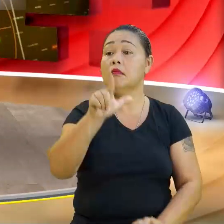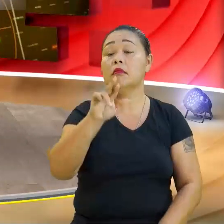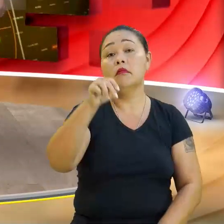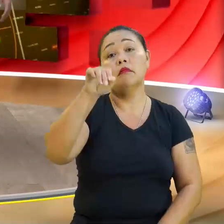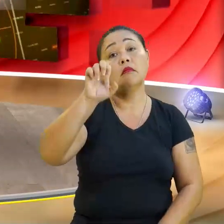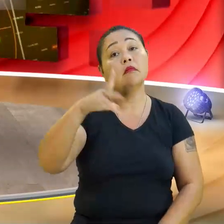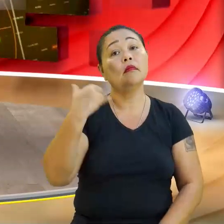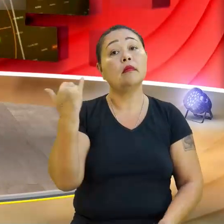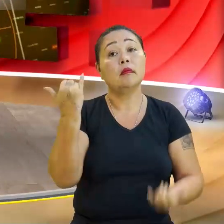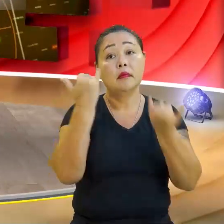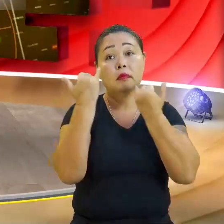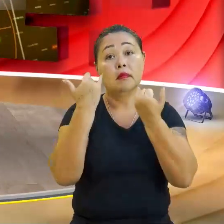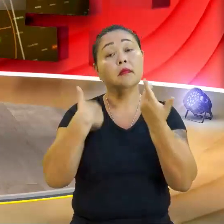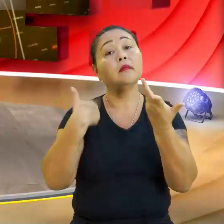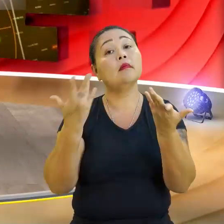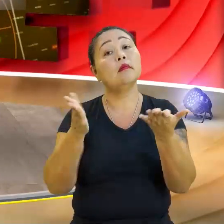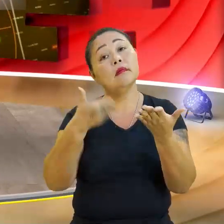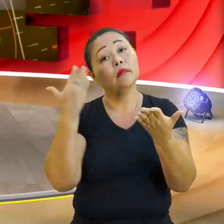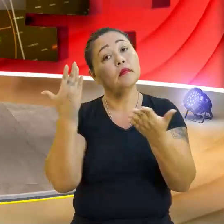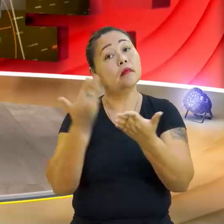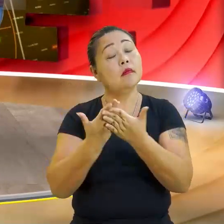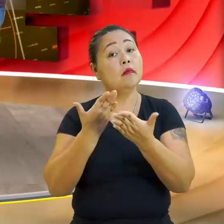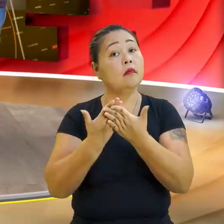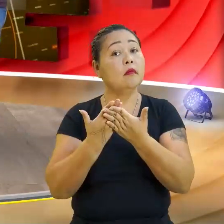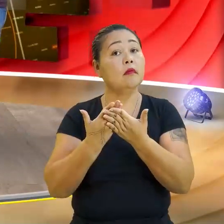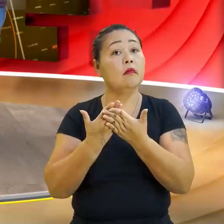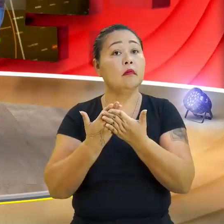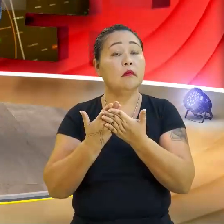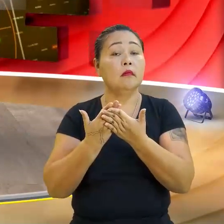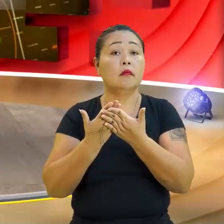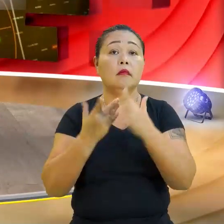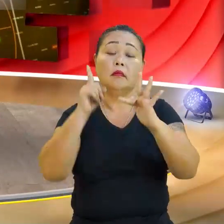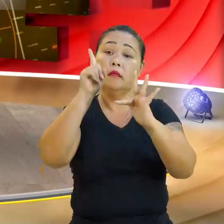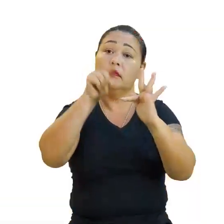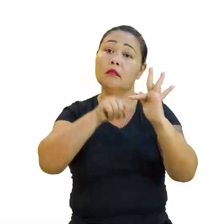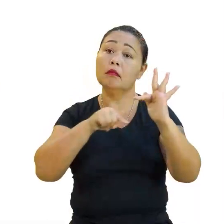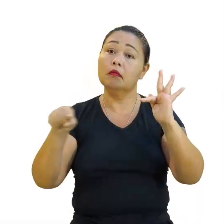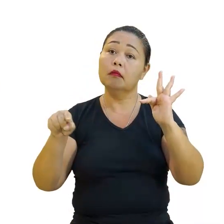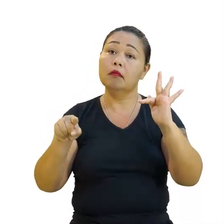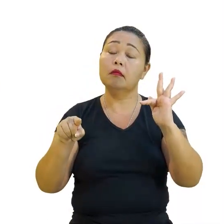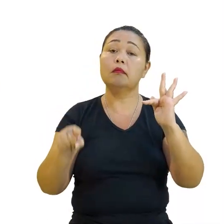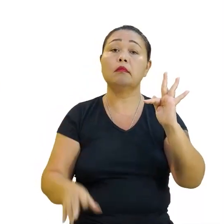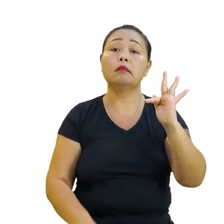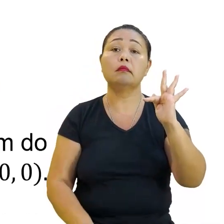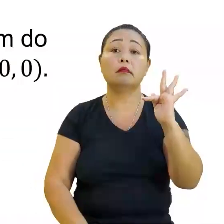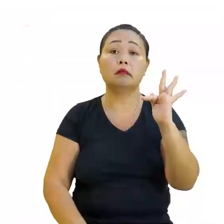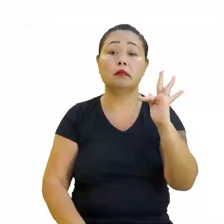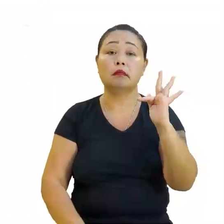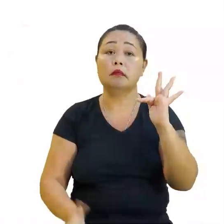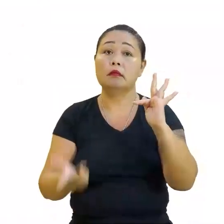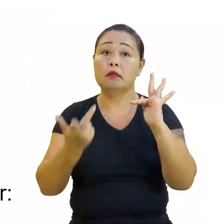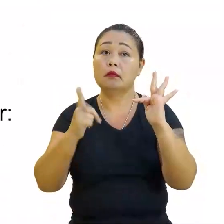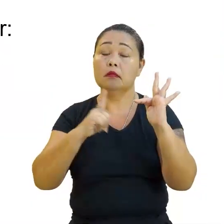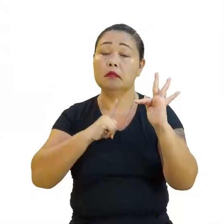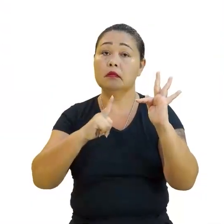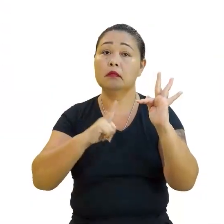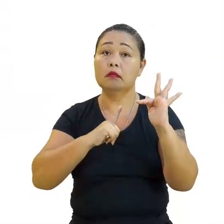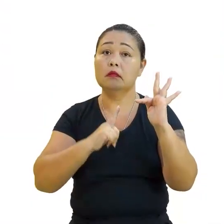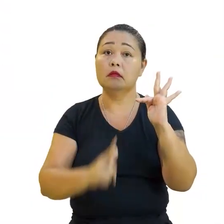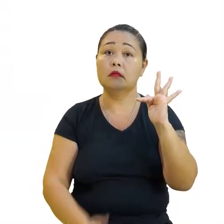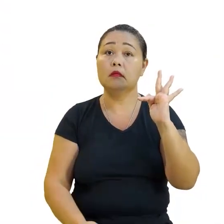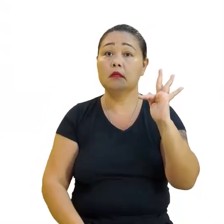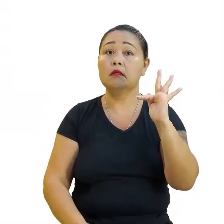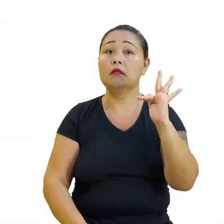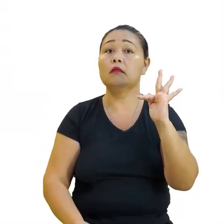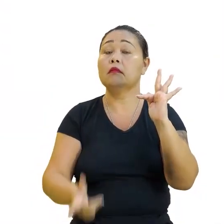dizer? Vamos estudar. Falando de função linear, olha lá. A gente tem que... A função